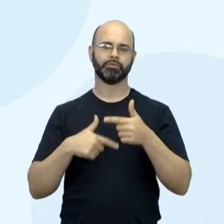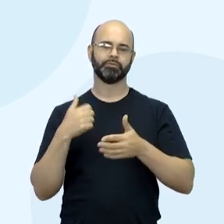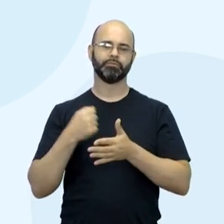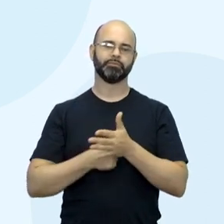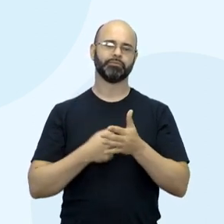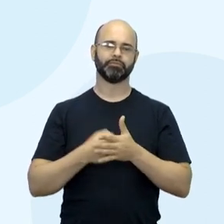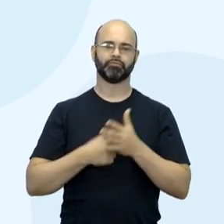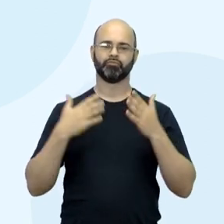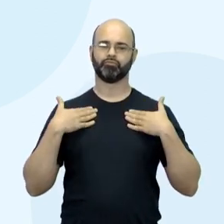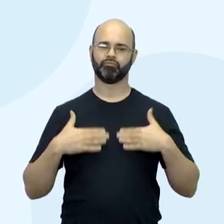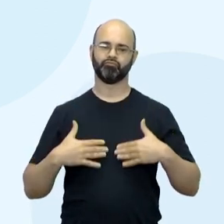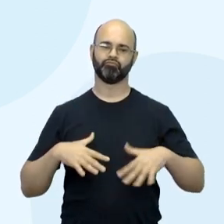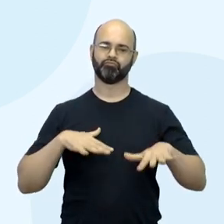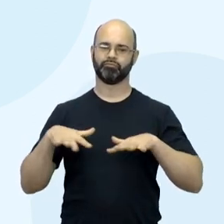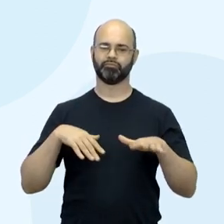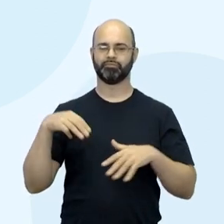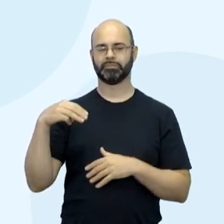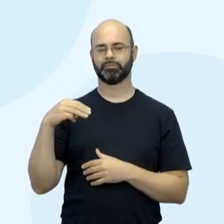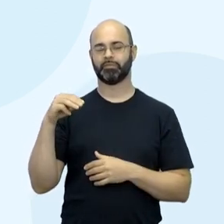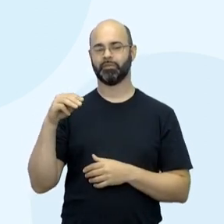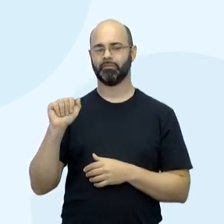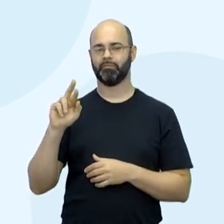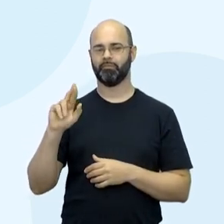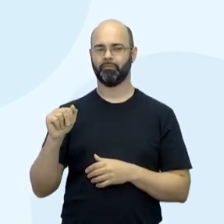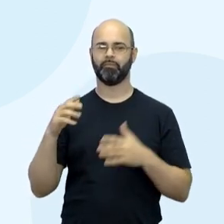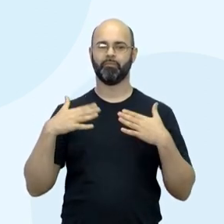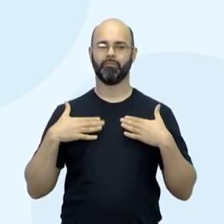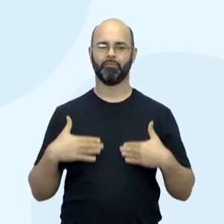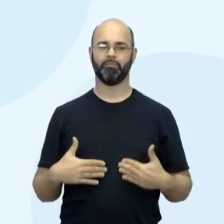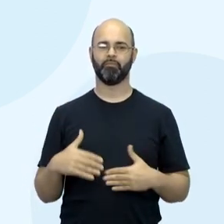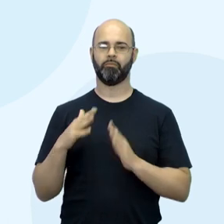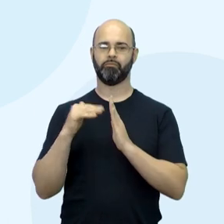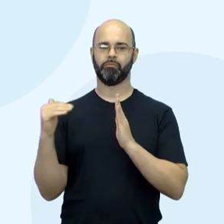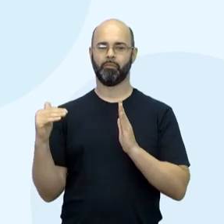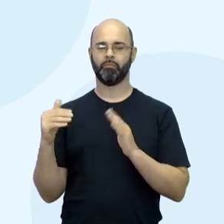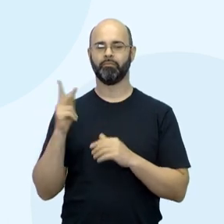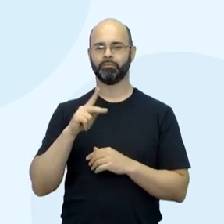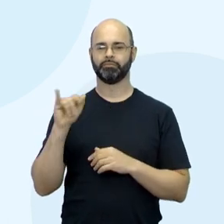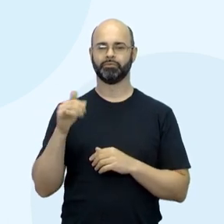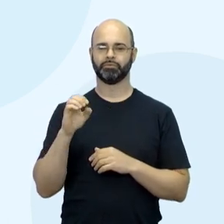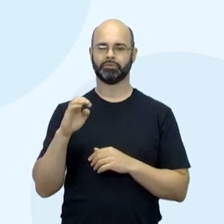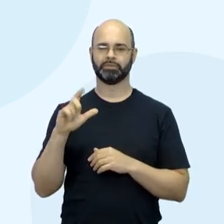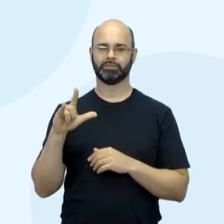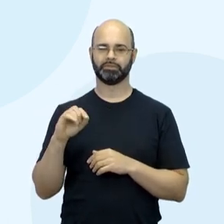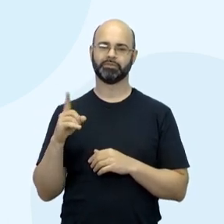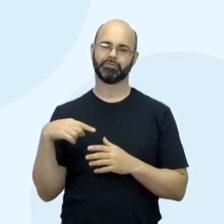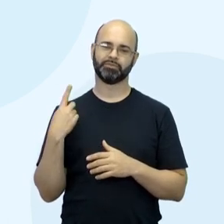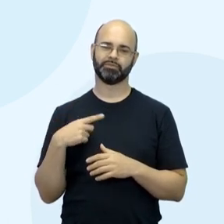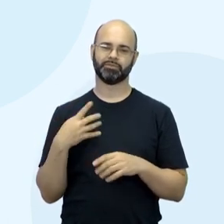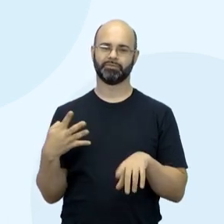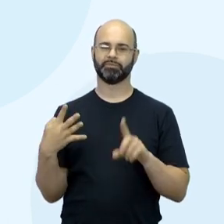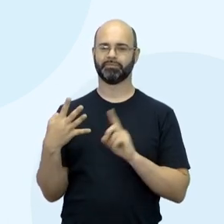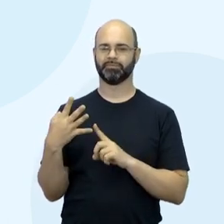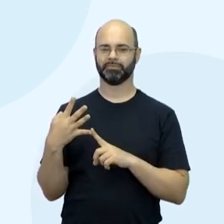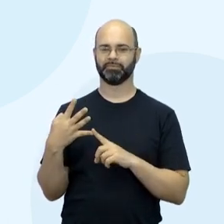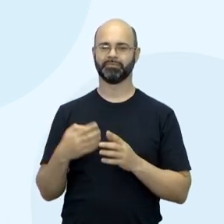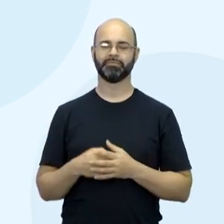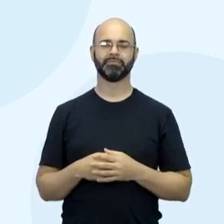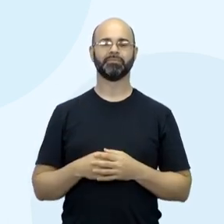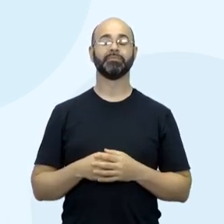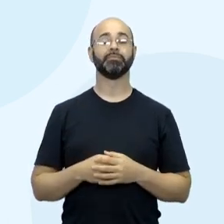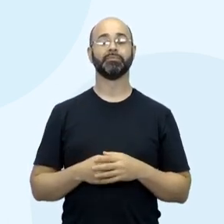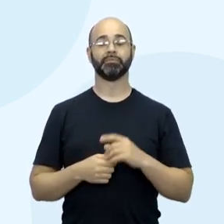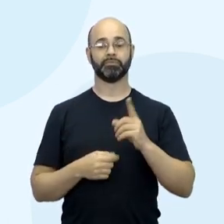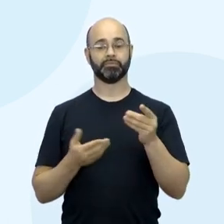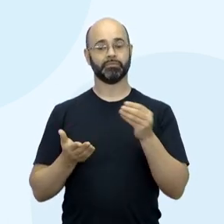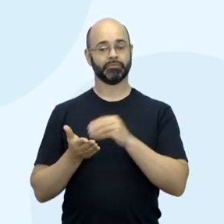prática corporal. Professor Amara Valéria. A estética do corpo. Professor José Lio. Eu, aqui, Clube de Estudos das Representações. Continua anotando